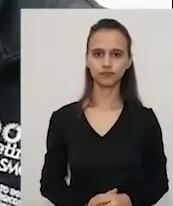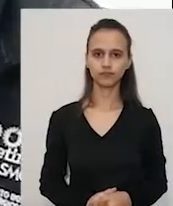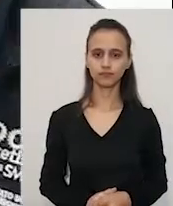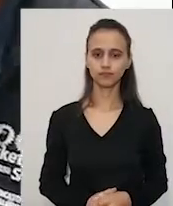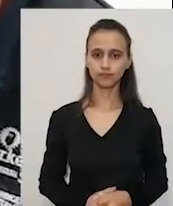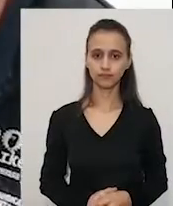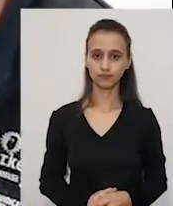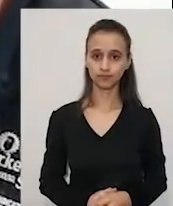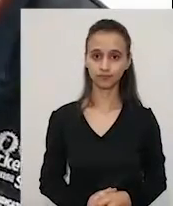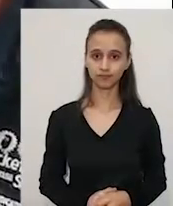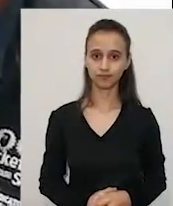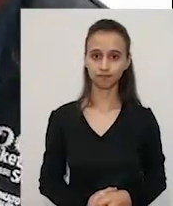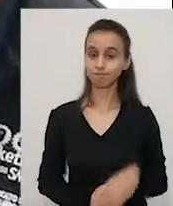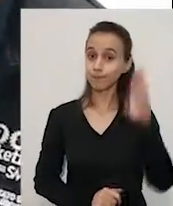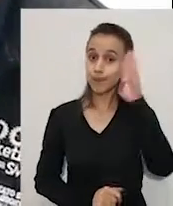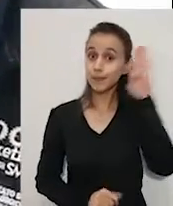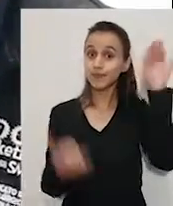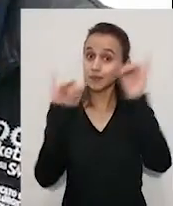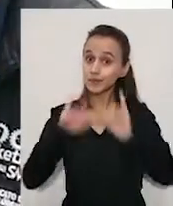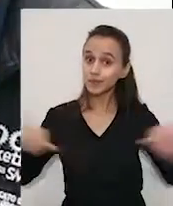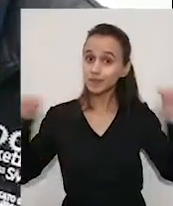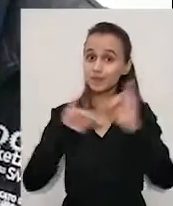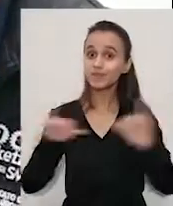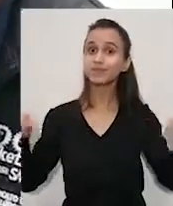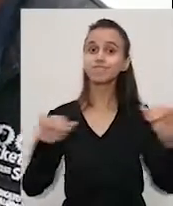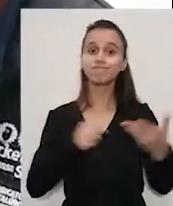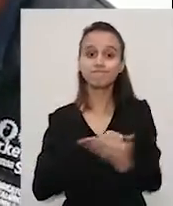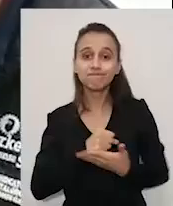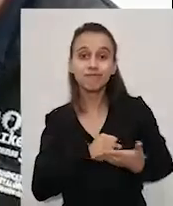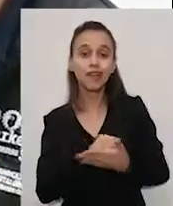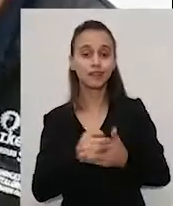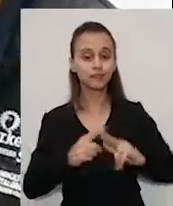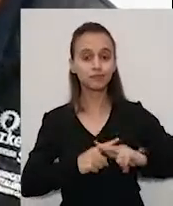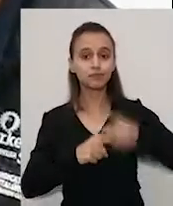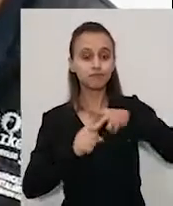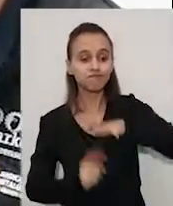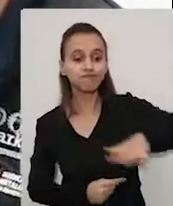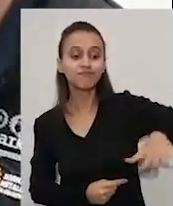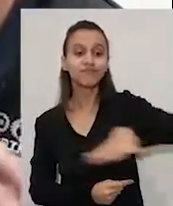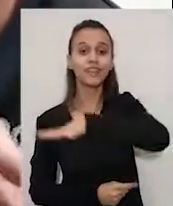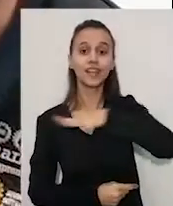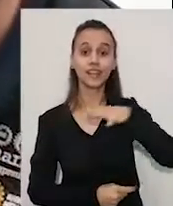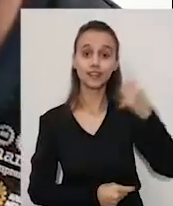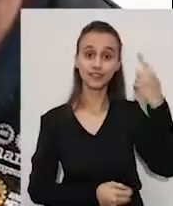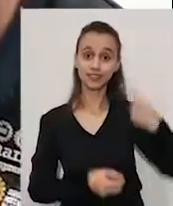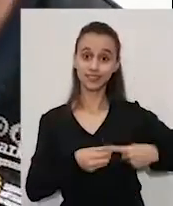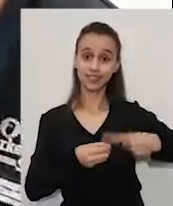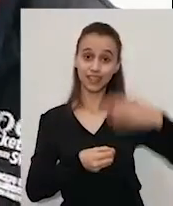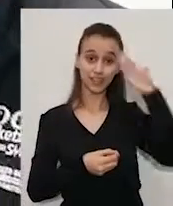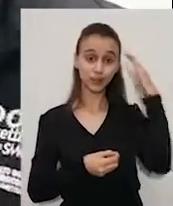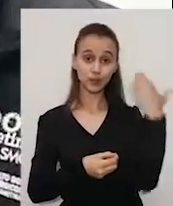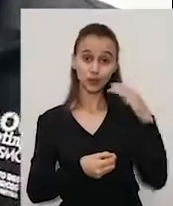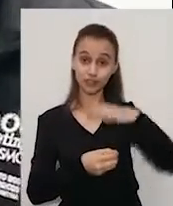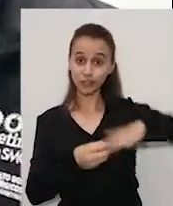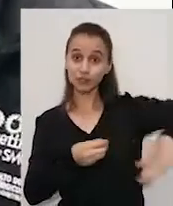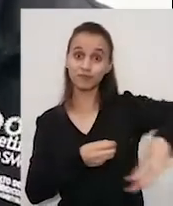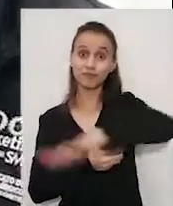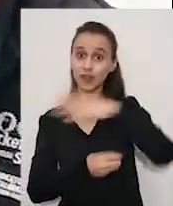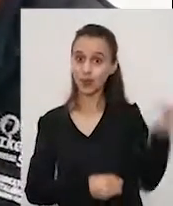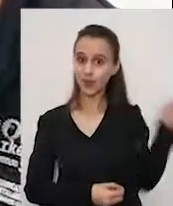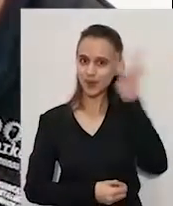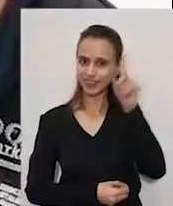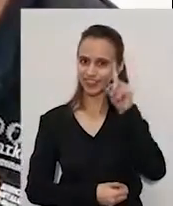E essas foram as principais notícias da Base Metalúrgica da Grande Curitiba, desta quarta-feira, dia 12 de maio.